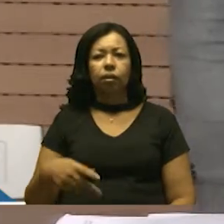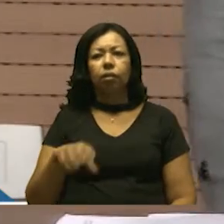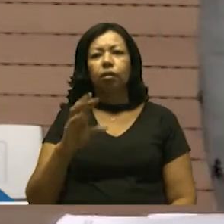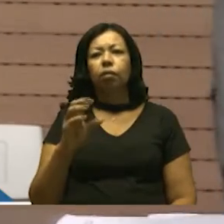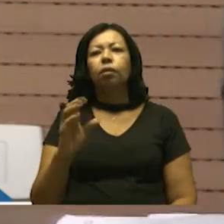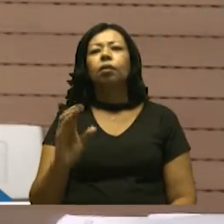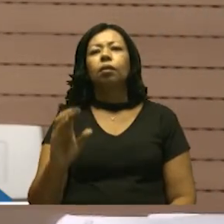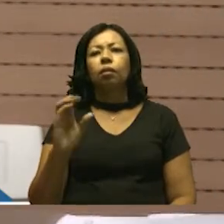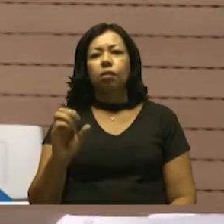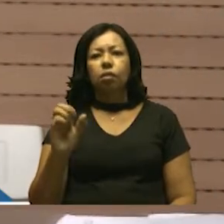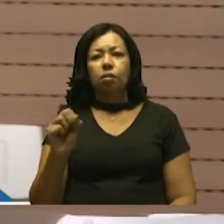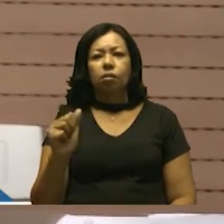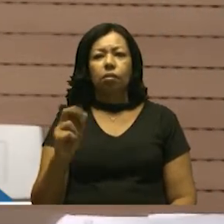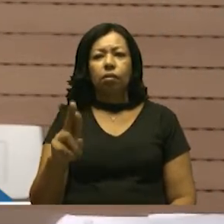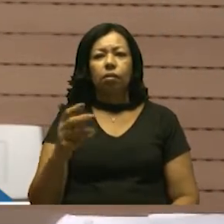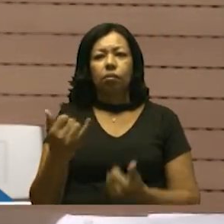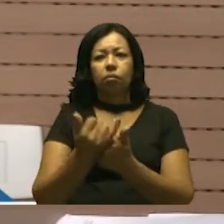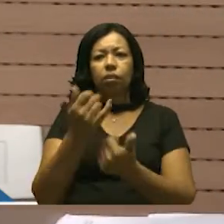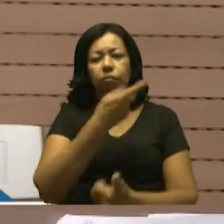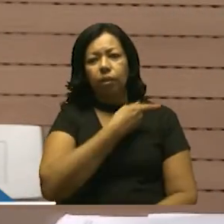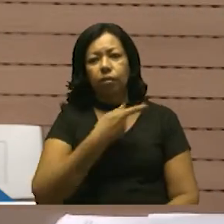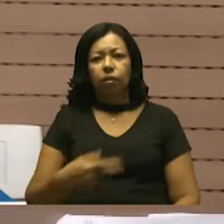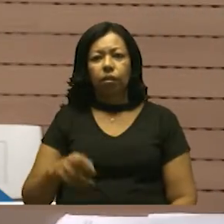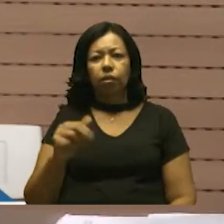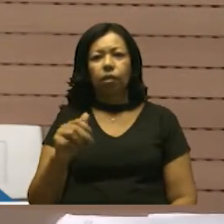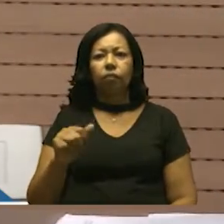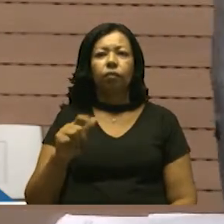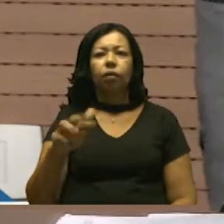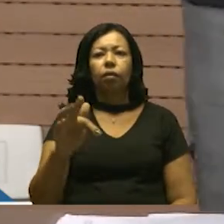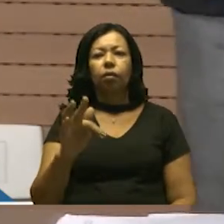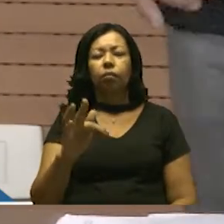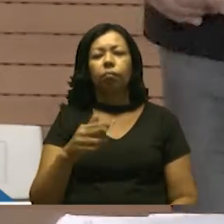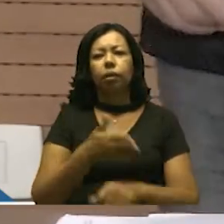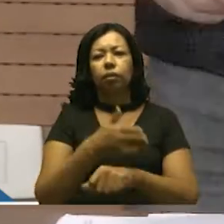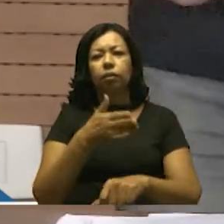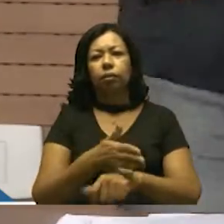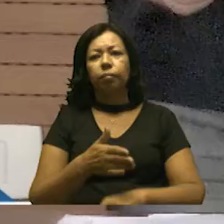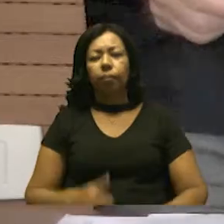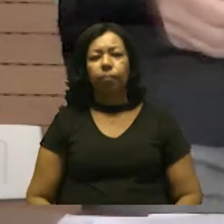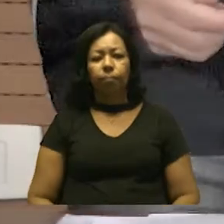César da Silva Nascimento, vice-presidente. Rafael de Souza Vilar, membro.